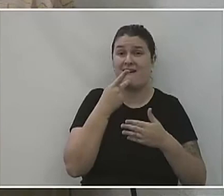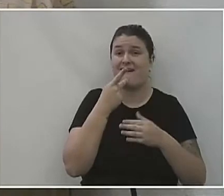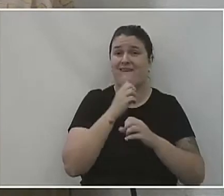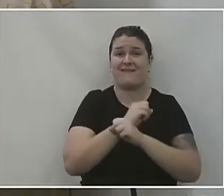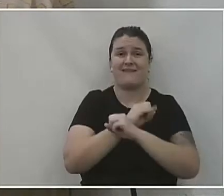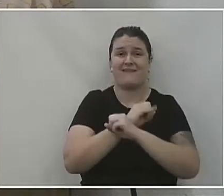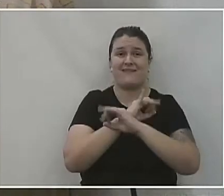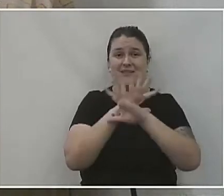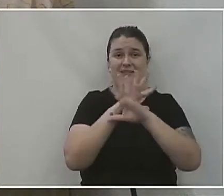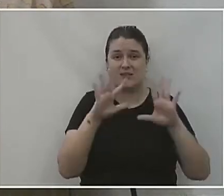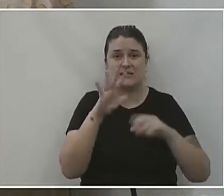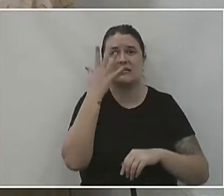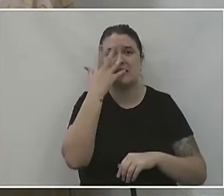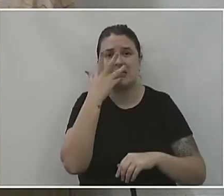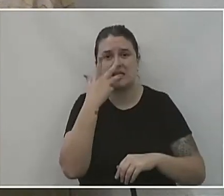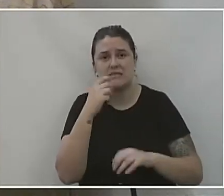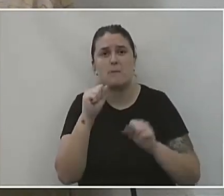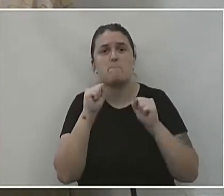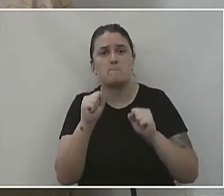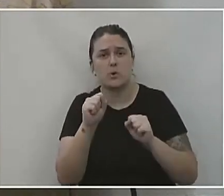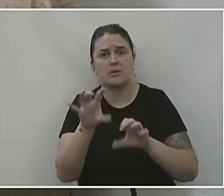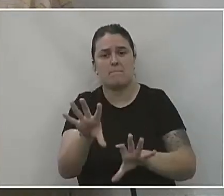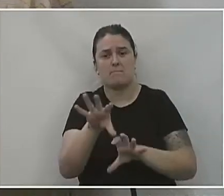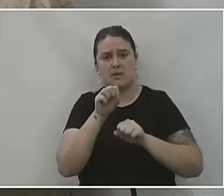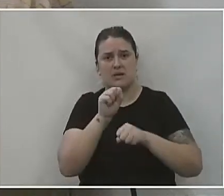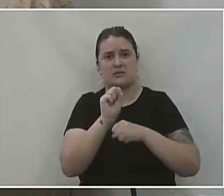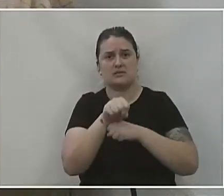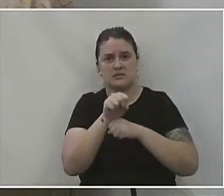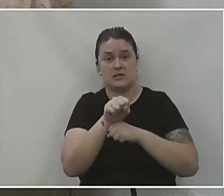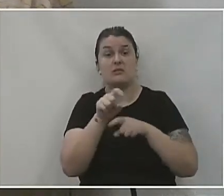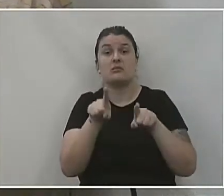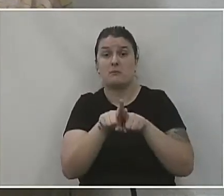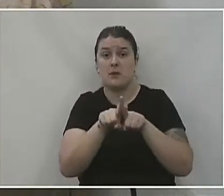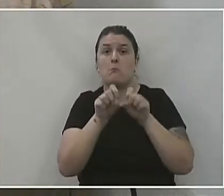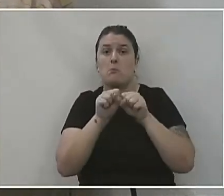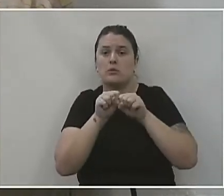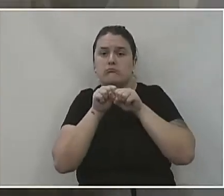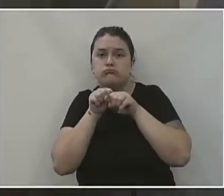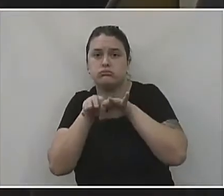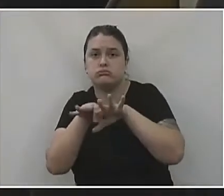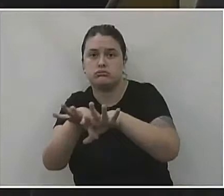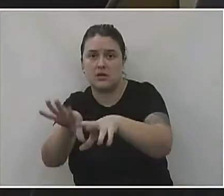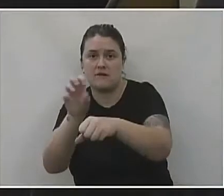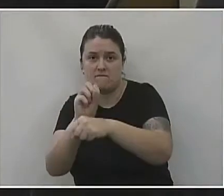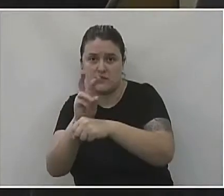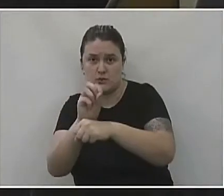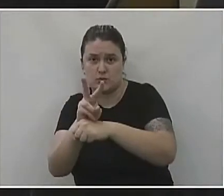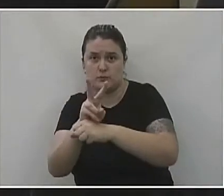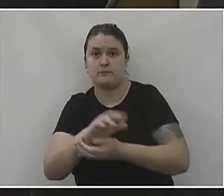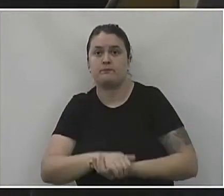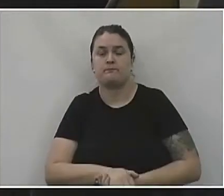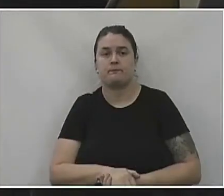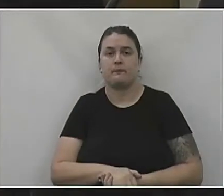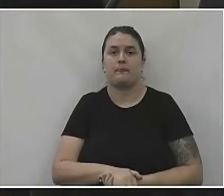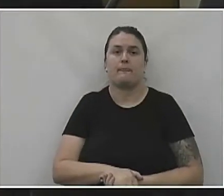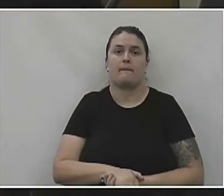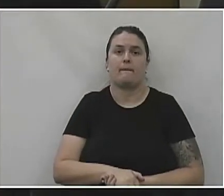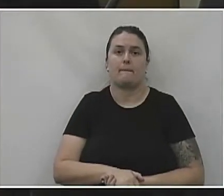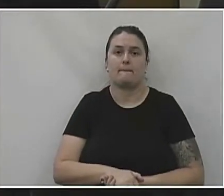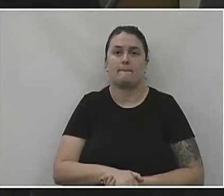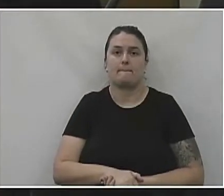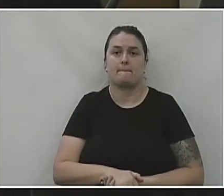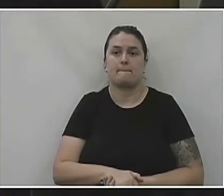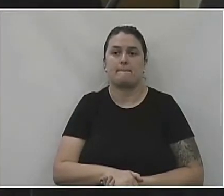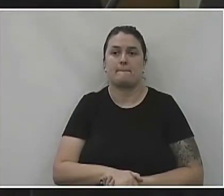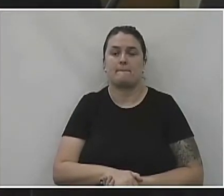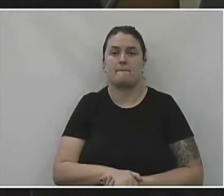que as crianças podem ser contaminadas e elas podem transmitir o vírus. Tá. Mas não teve nenhum caso de internamento